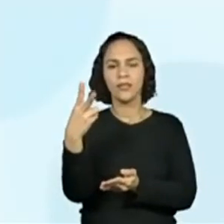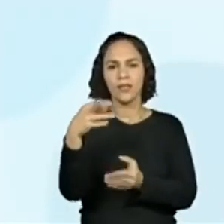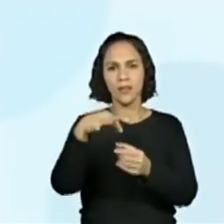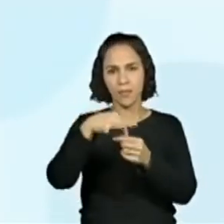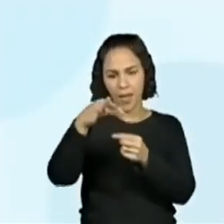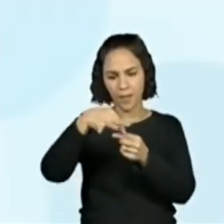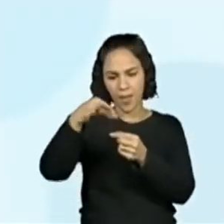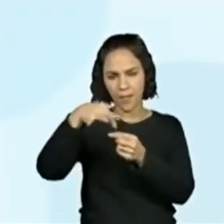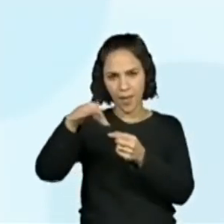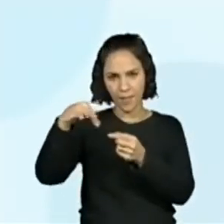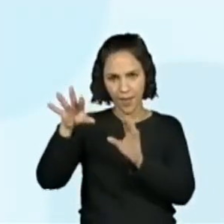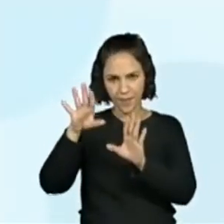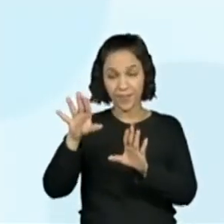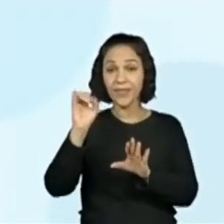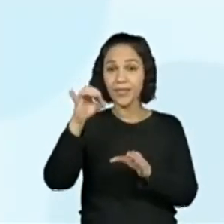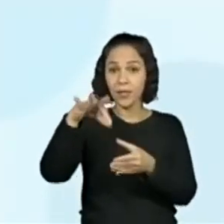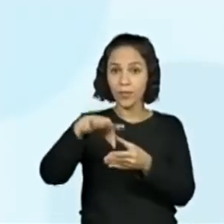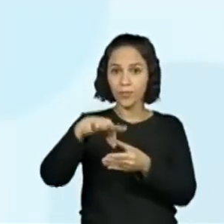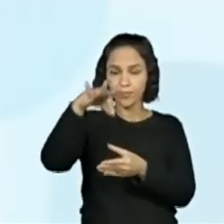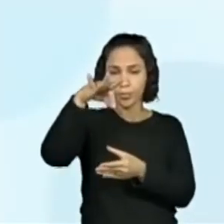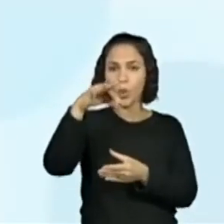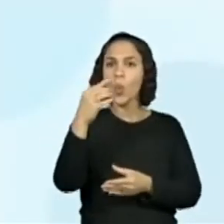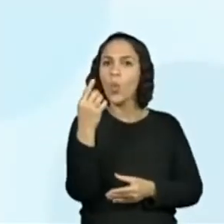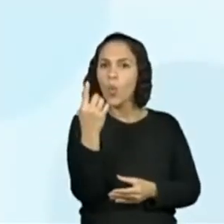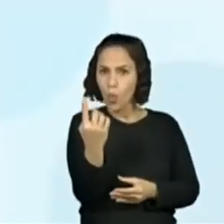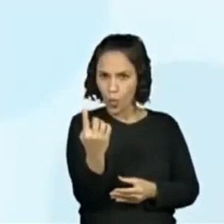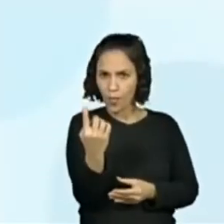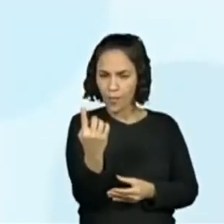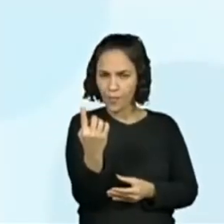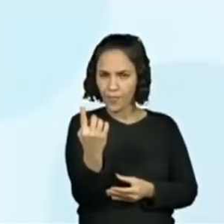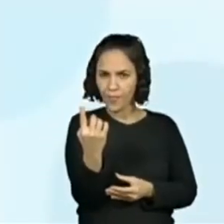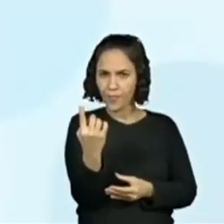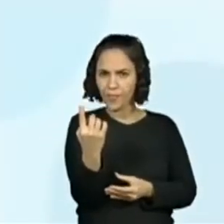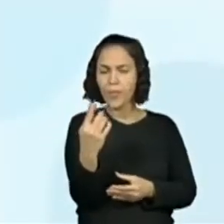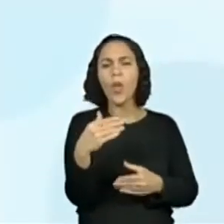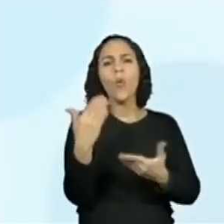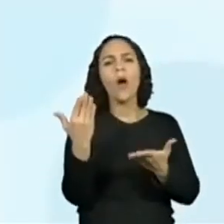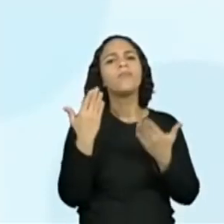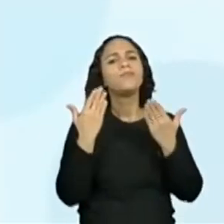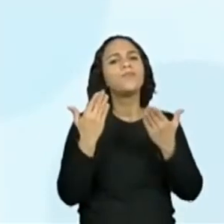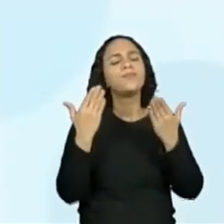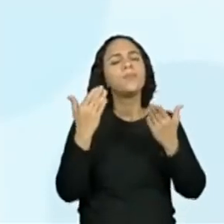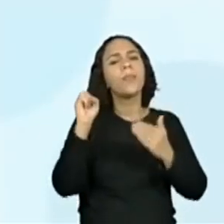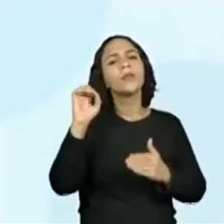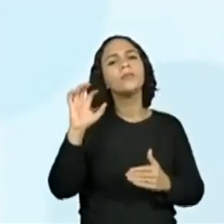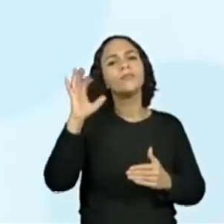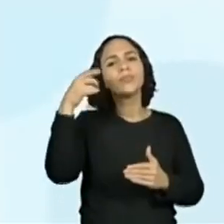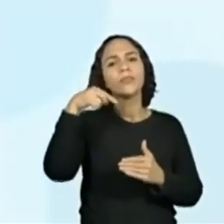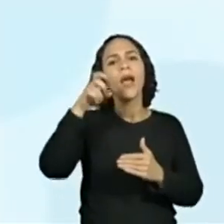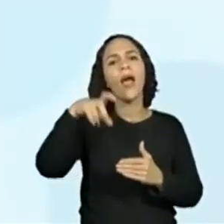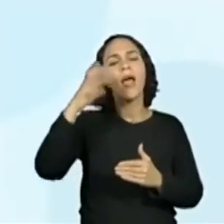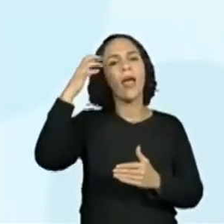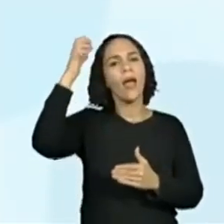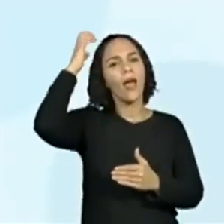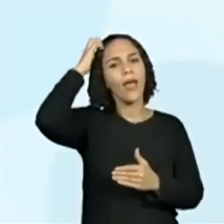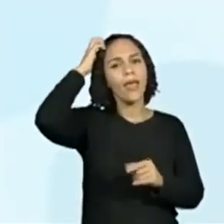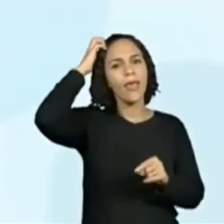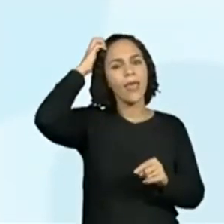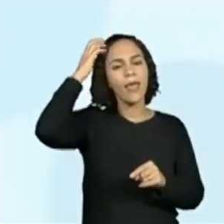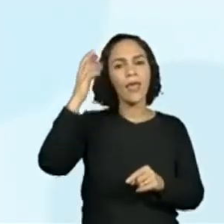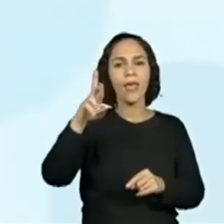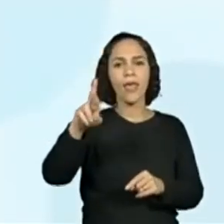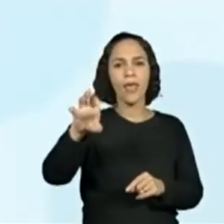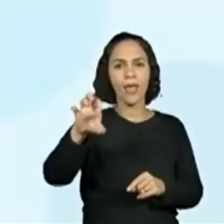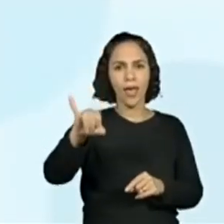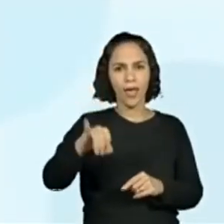Ao se retirar uma carta, qual é a probabilidade dessa carta ser um rei? Vamos lá. Vamos